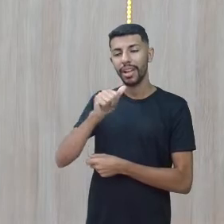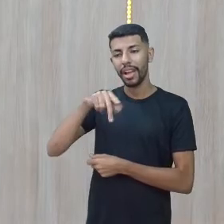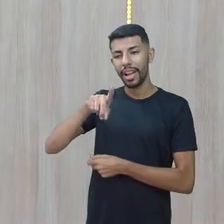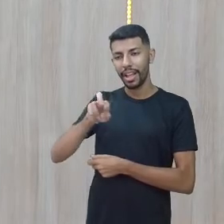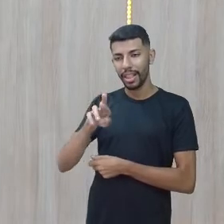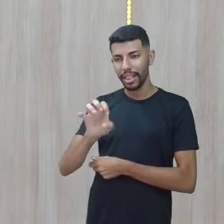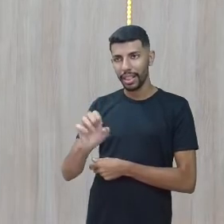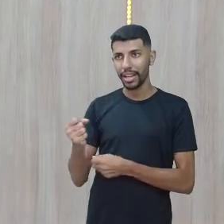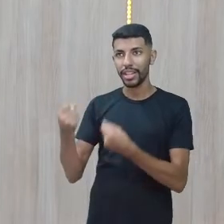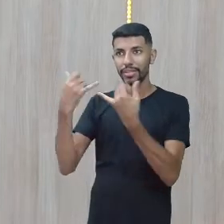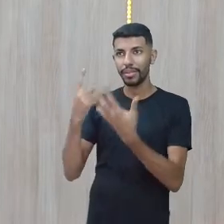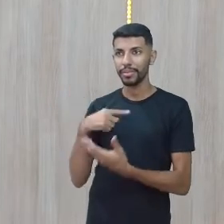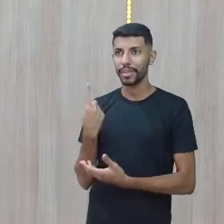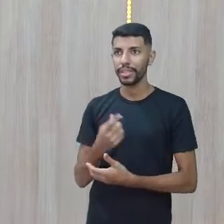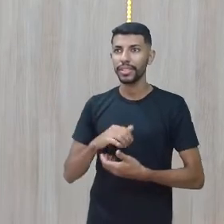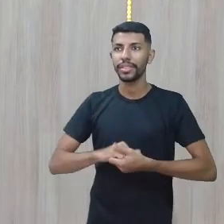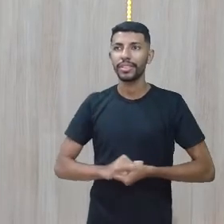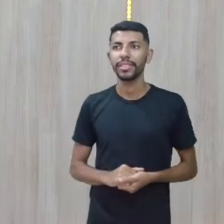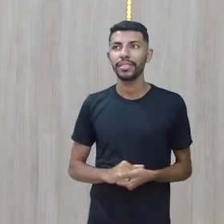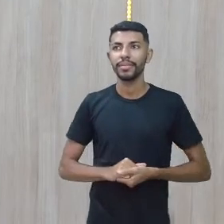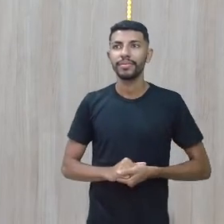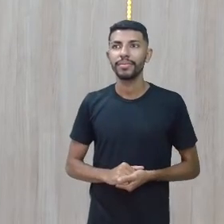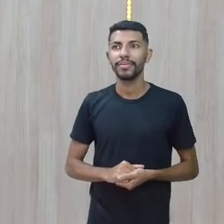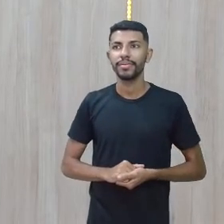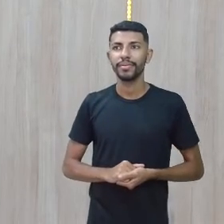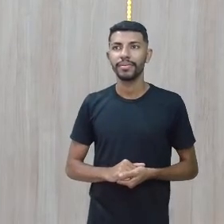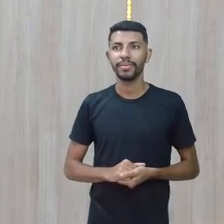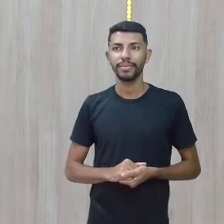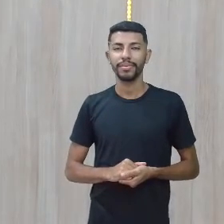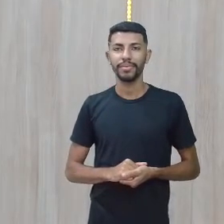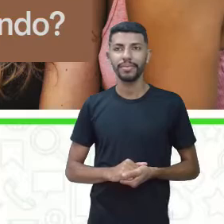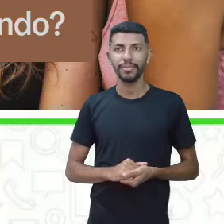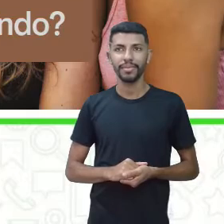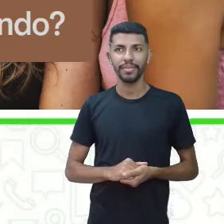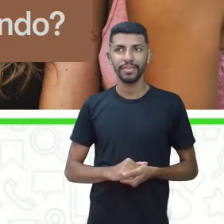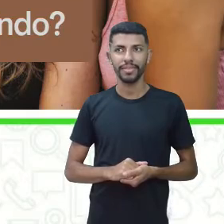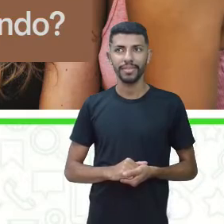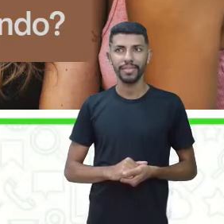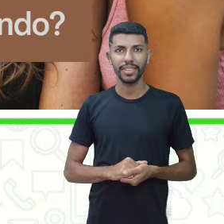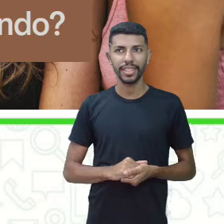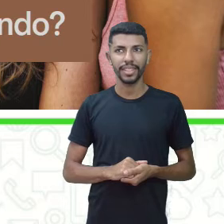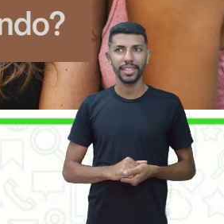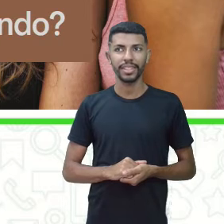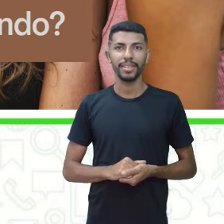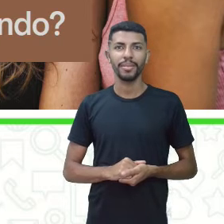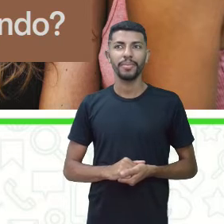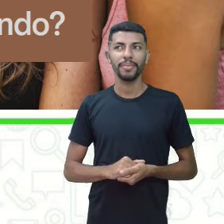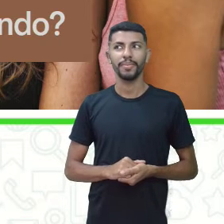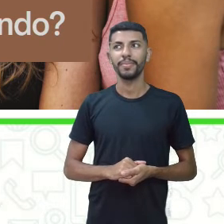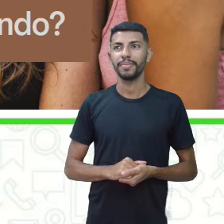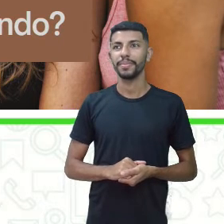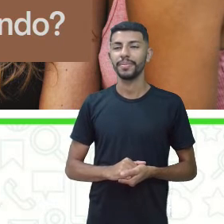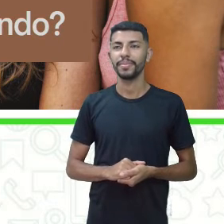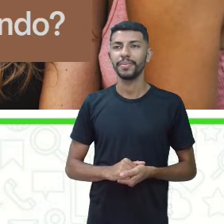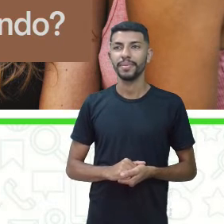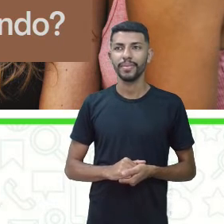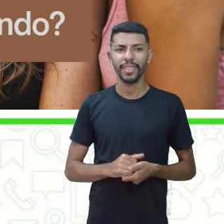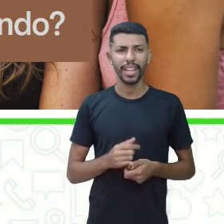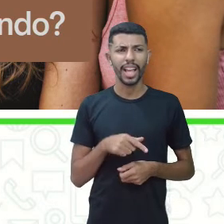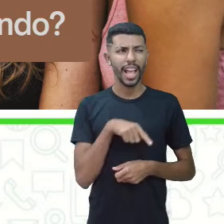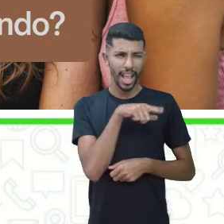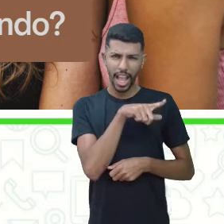Essa frase eu não gostaria de ler, professor, mas se o senhor quiser ficar à vontade aí... Isn't he handsome? Ele não é